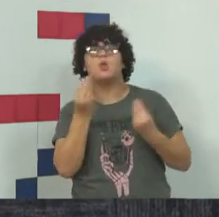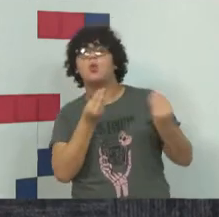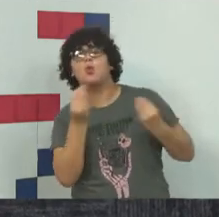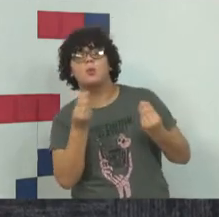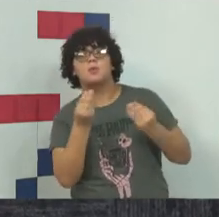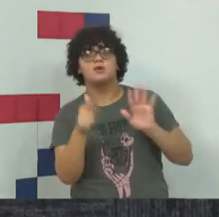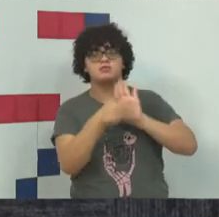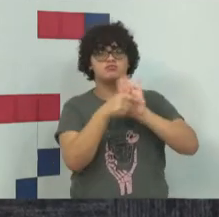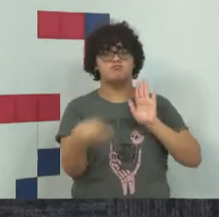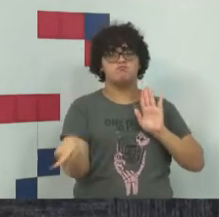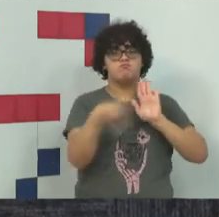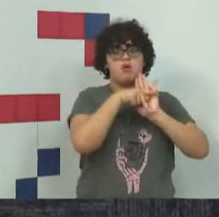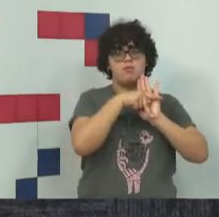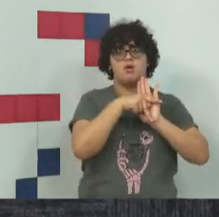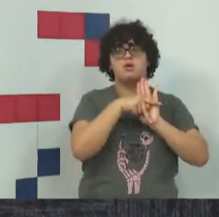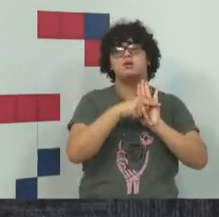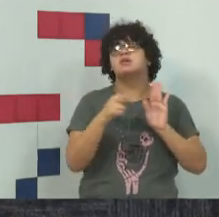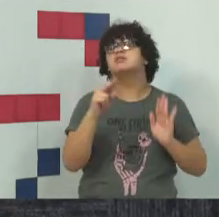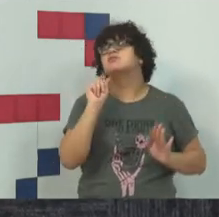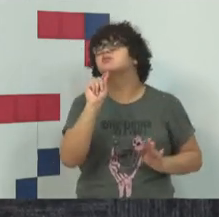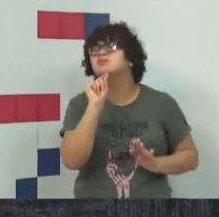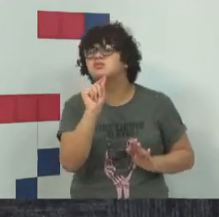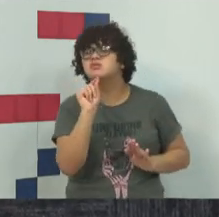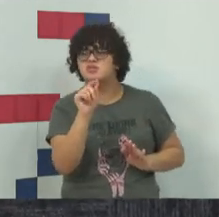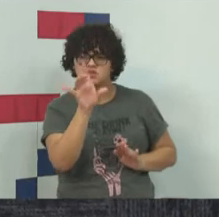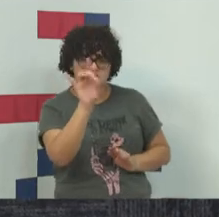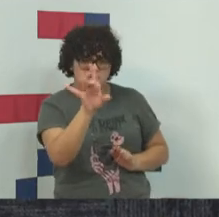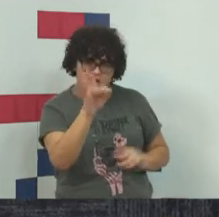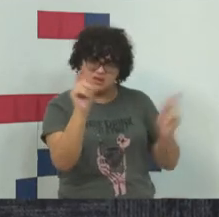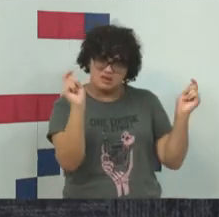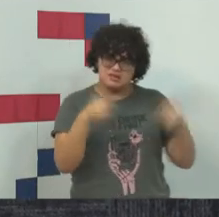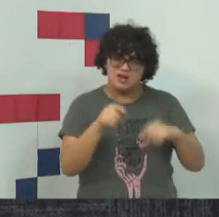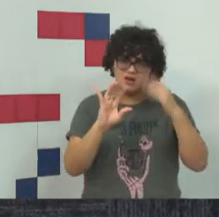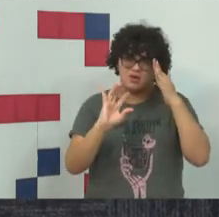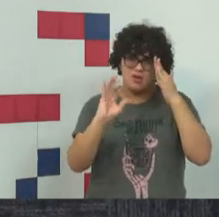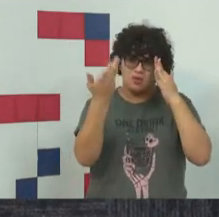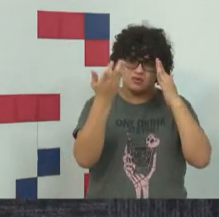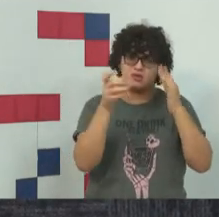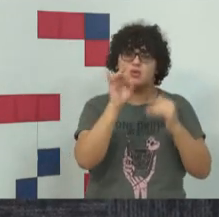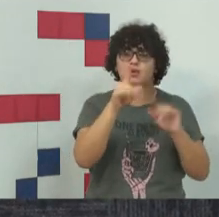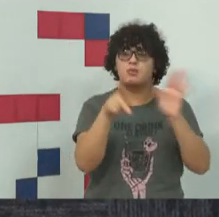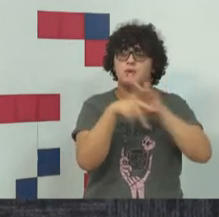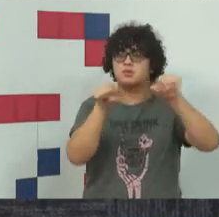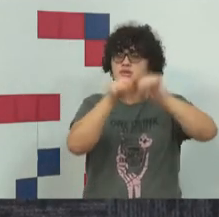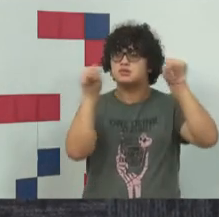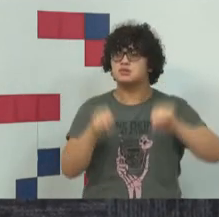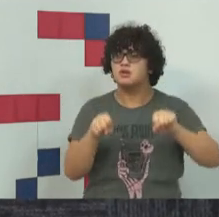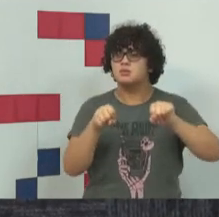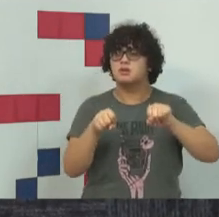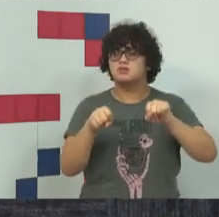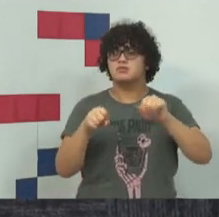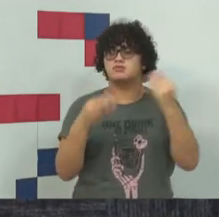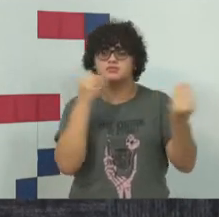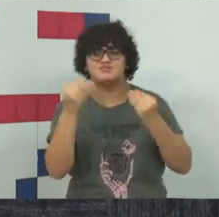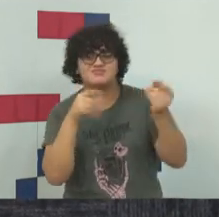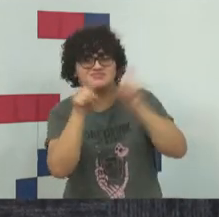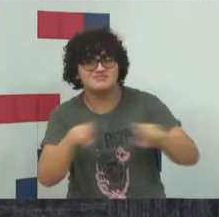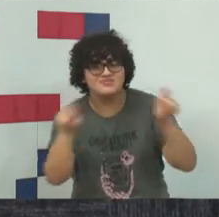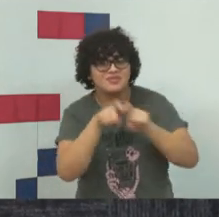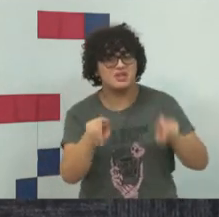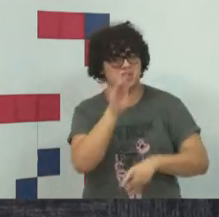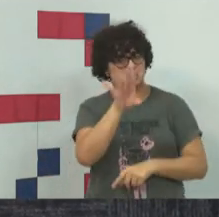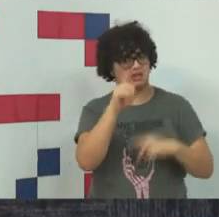próprios, que são os crimes que somente podem acontecer através de um sistema informático, ou seja, são crimes que